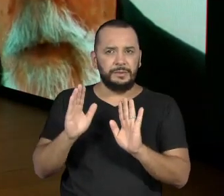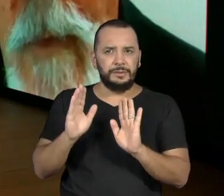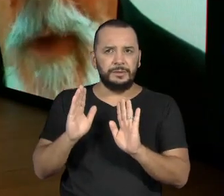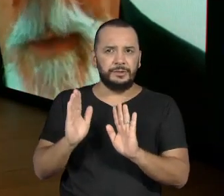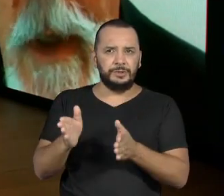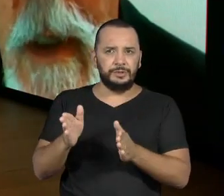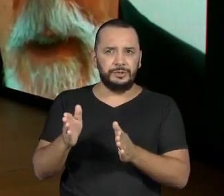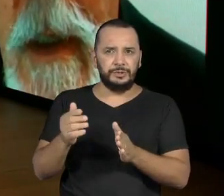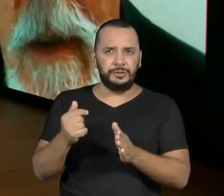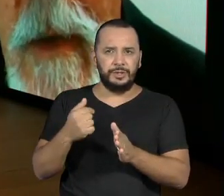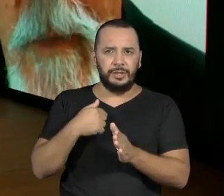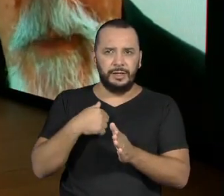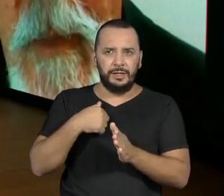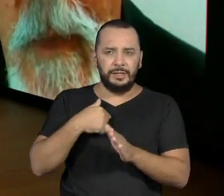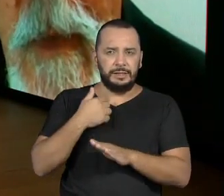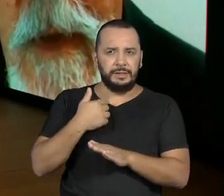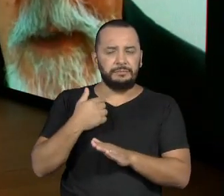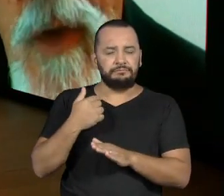fomos